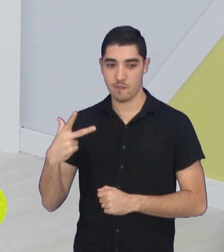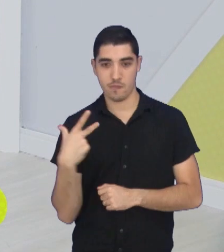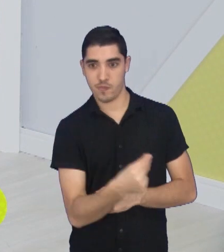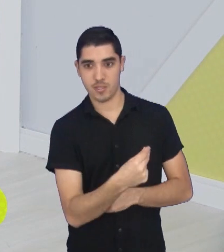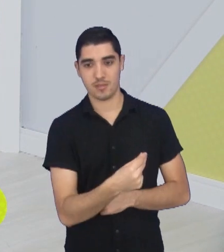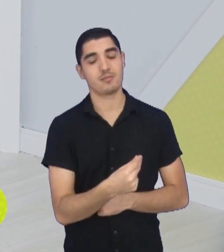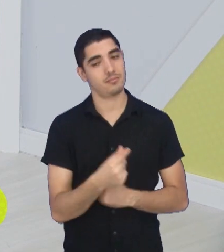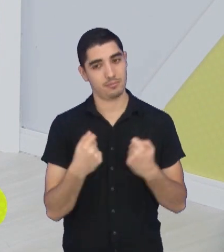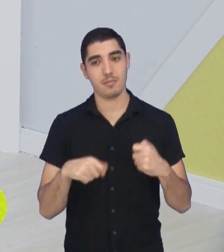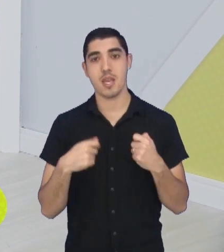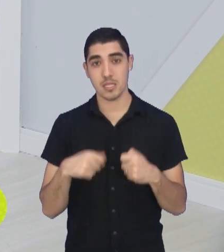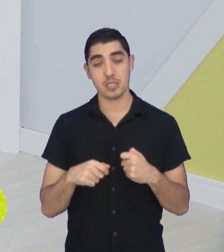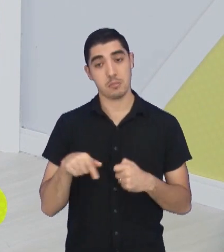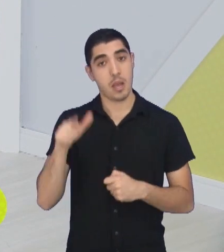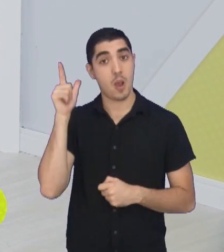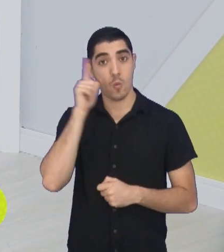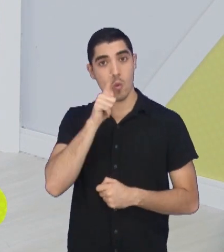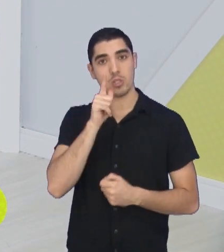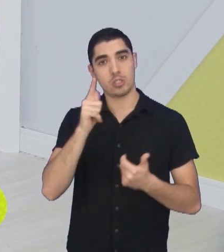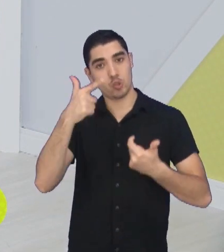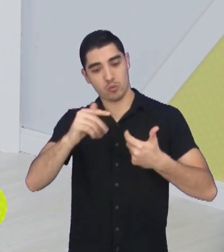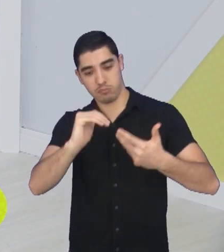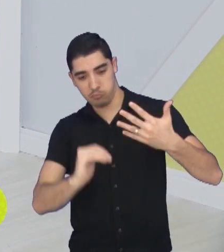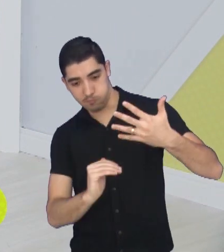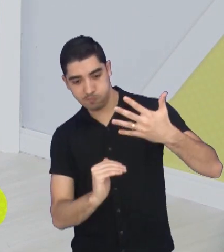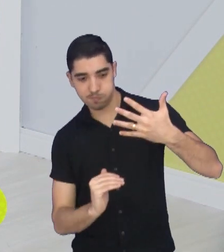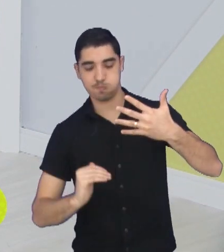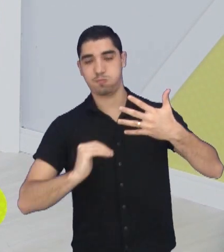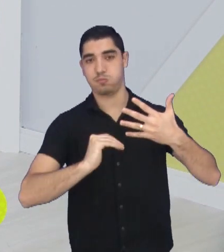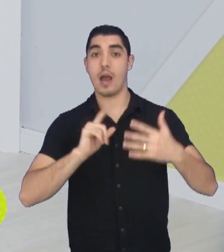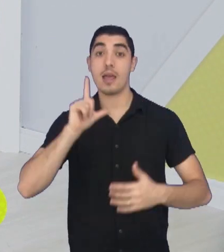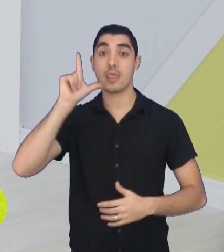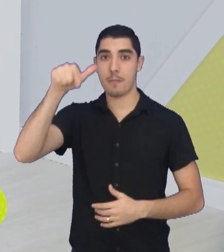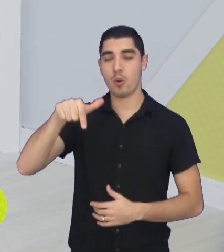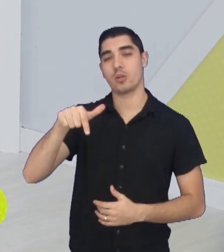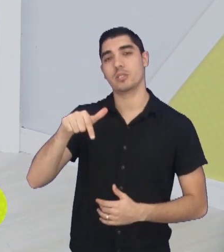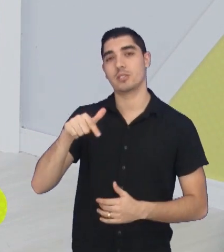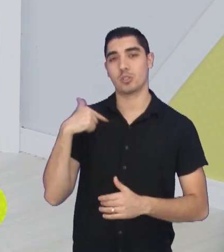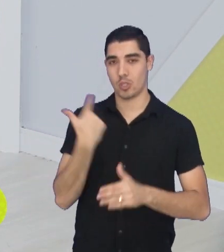dá uma alavancada aí no São José. E claro, gente vai trazer todos os detalhes desse clássico para você aqui no Hora do Esporte.